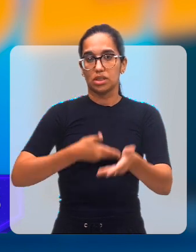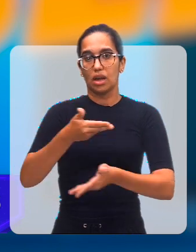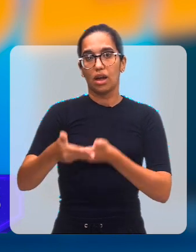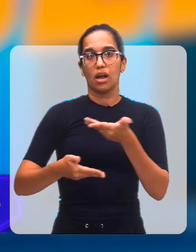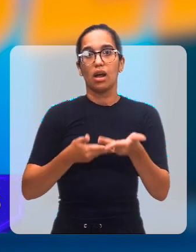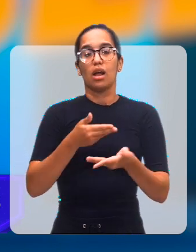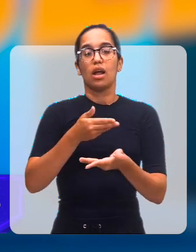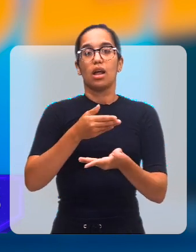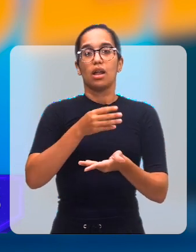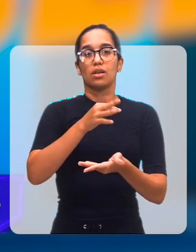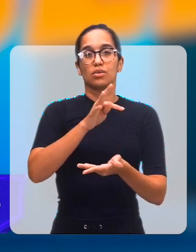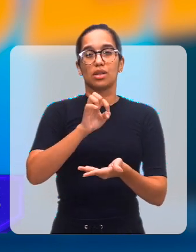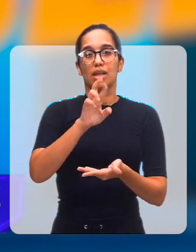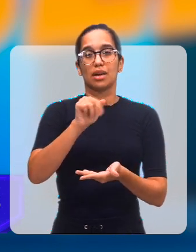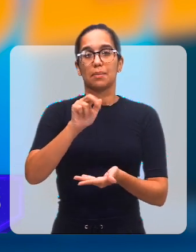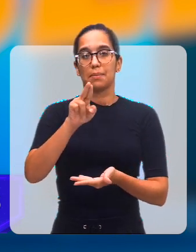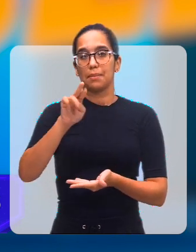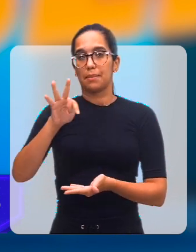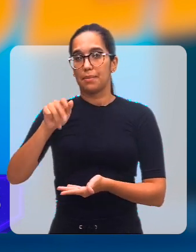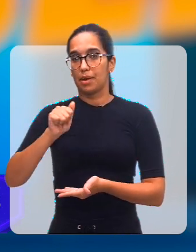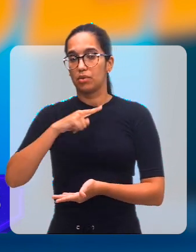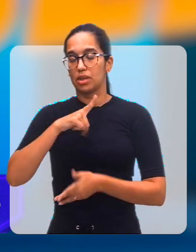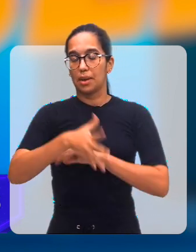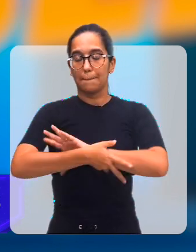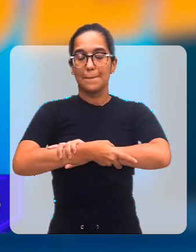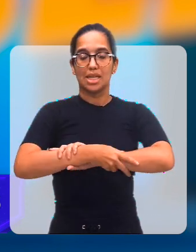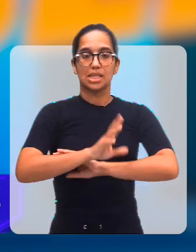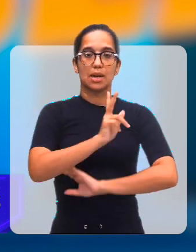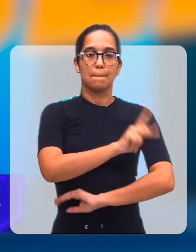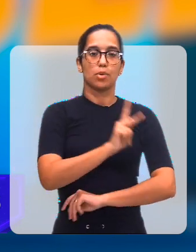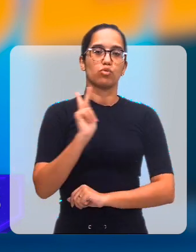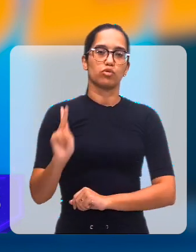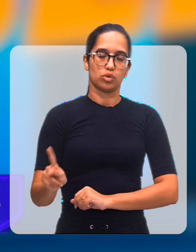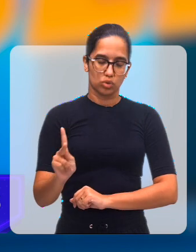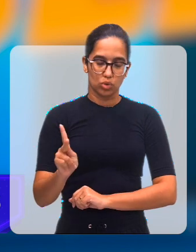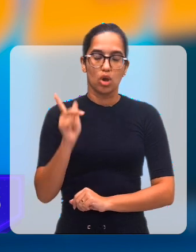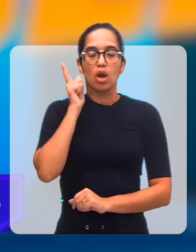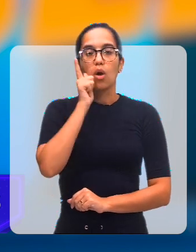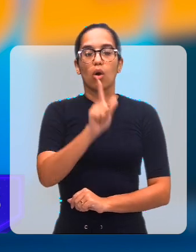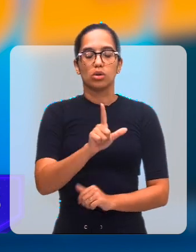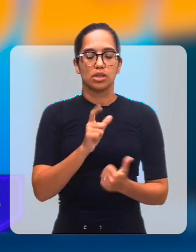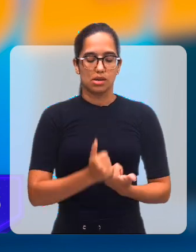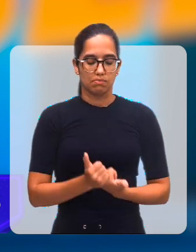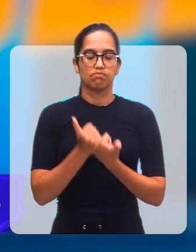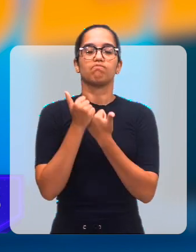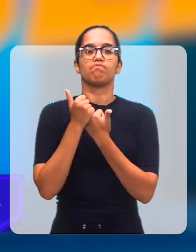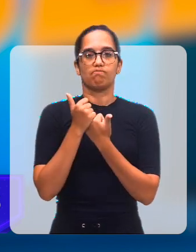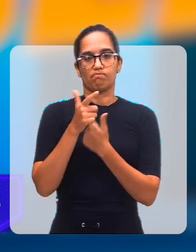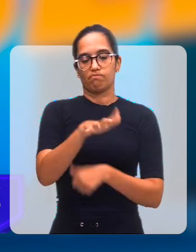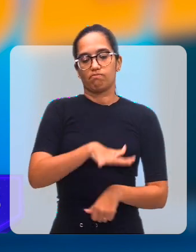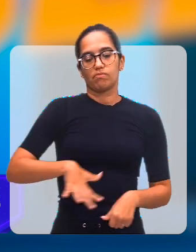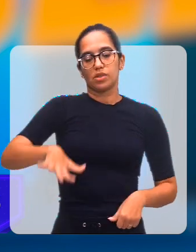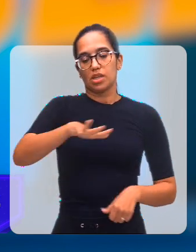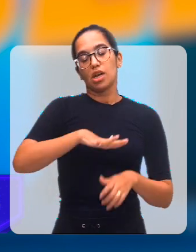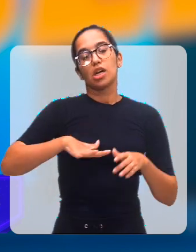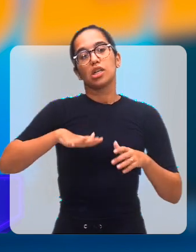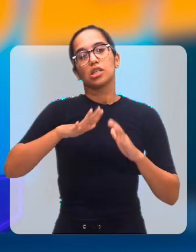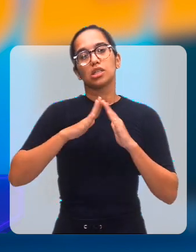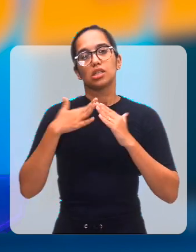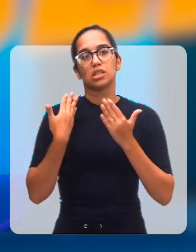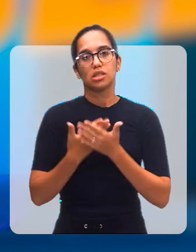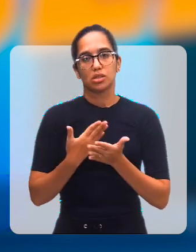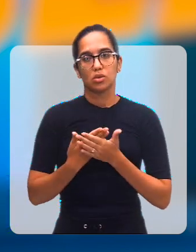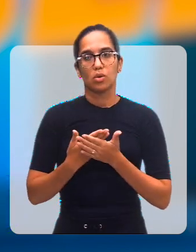um diálogo com os terapeutas, no sentido de ter essa parceria com o professor, para que possa estar apoiando no